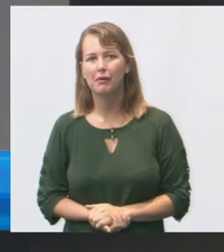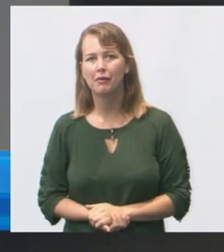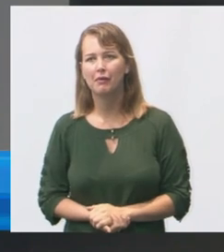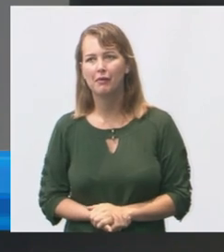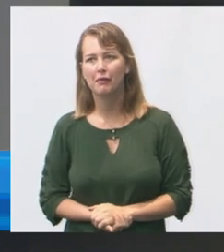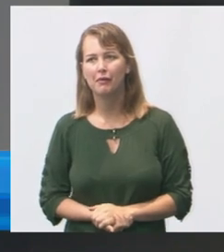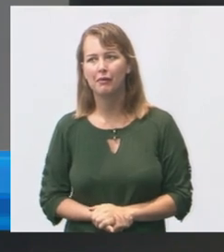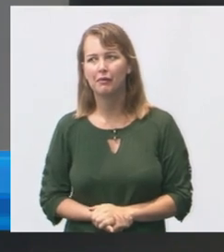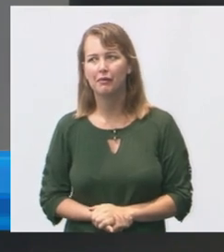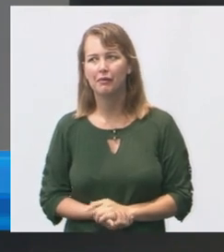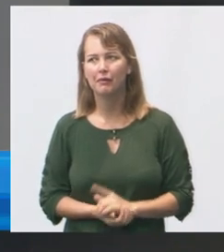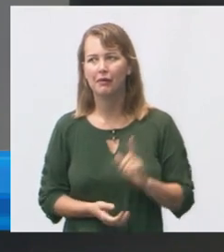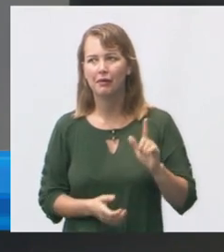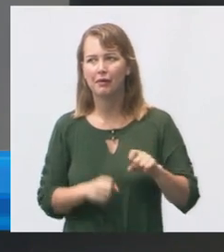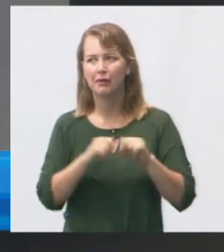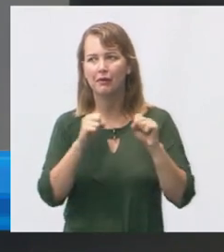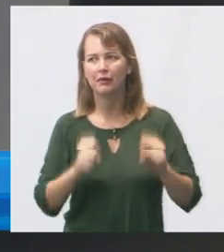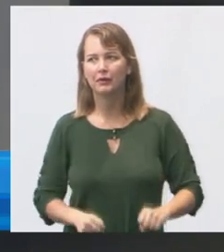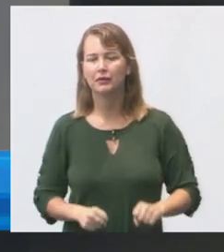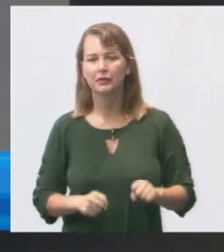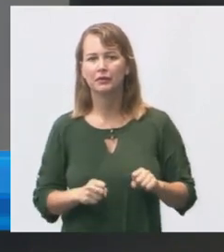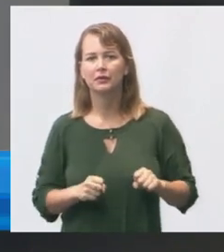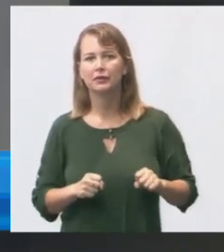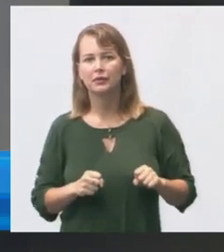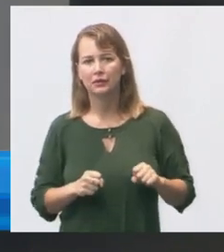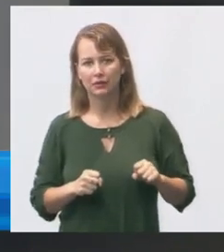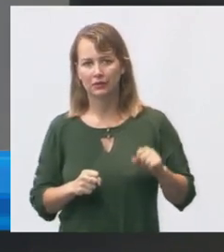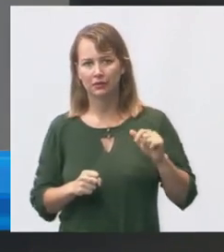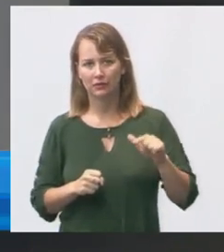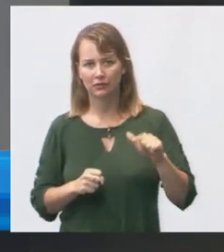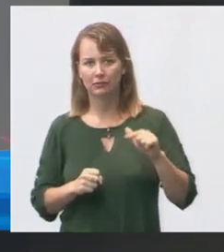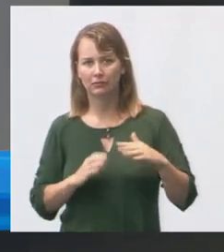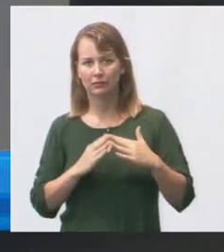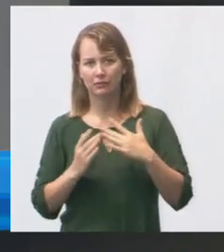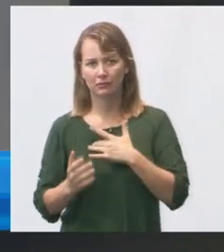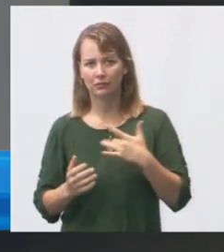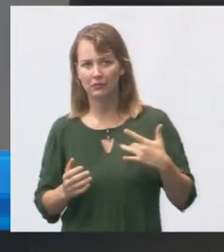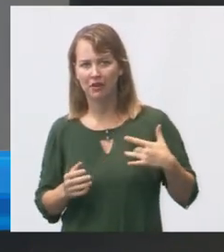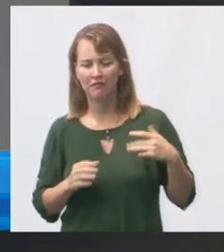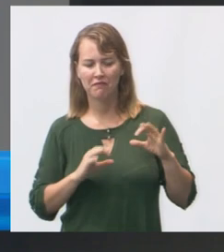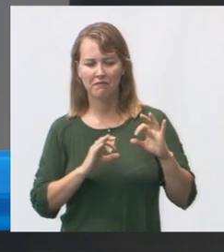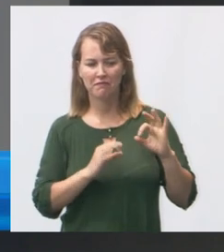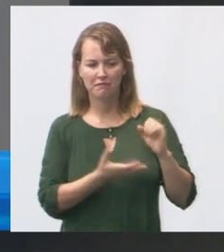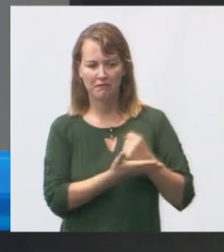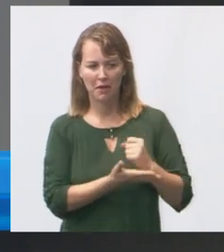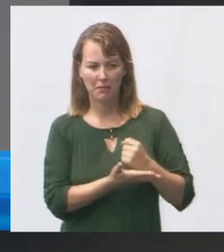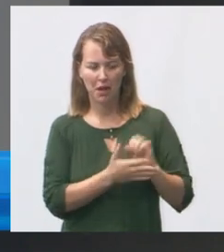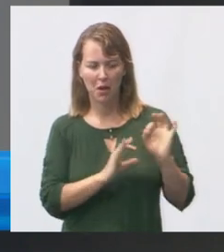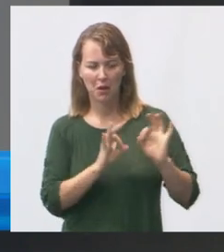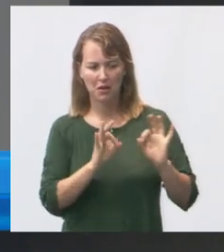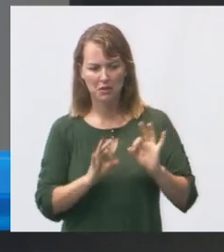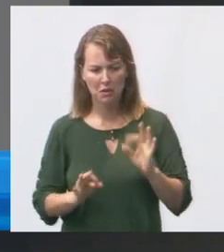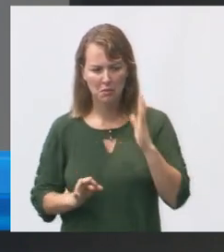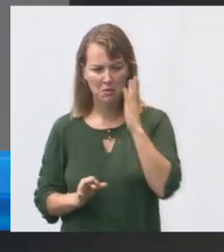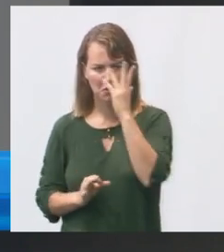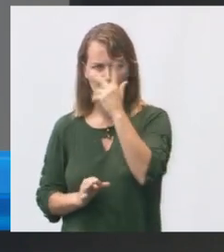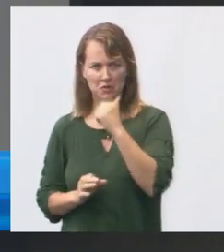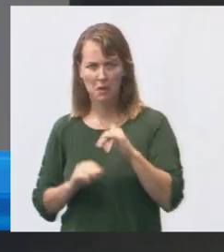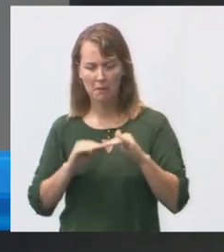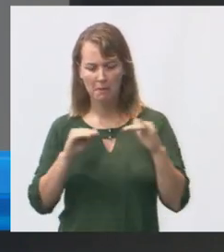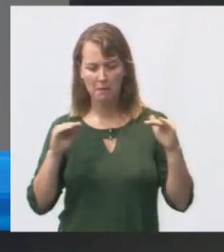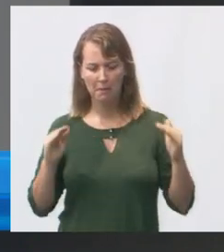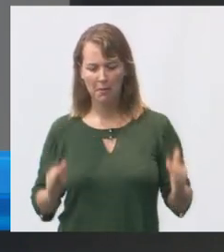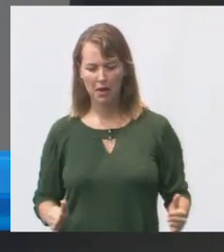então essa é a estrutura da unidade de saúde do quadro ó farmácia organizada tudo bonitinho com as mesas de